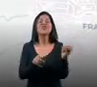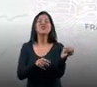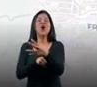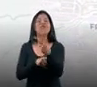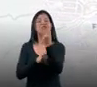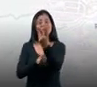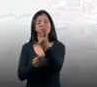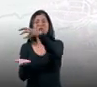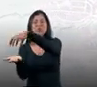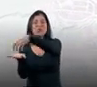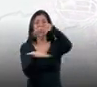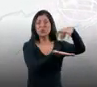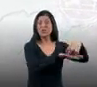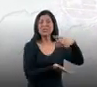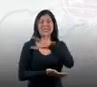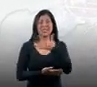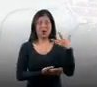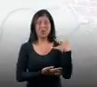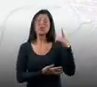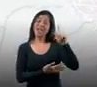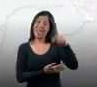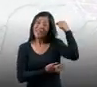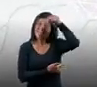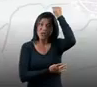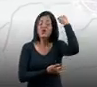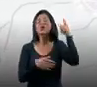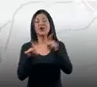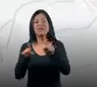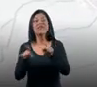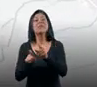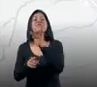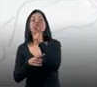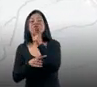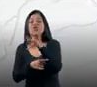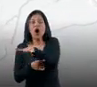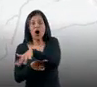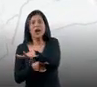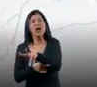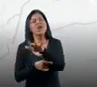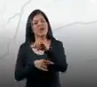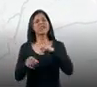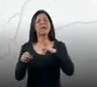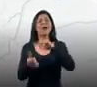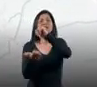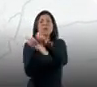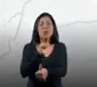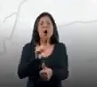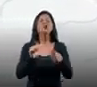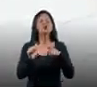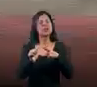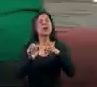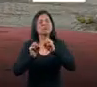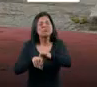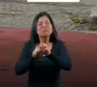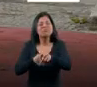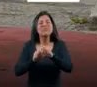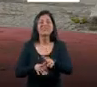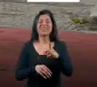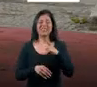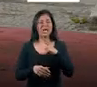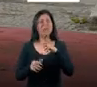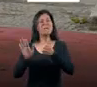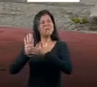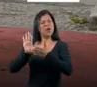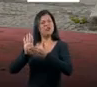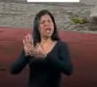saúde em Santo Antônio e na Grande Vitória. Reforma de escolas e novas quadras poliesportivas com escolinha de esporte. O projeto é tão